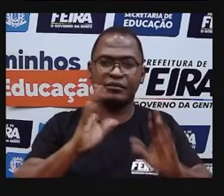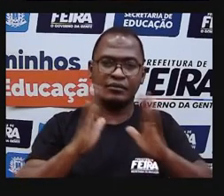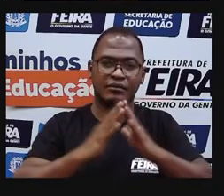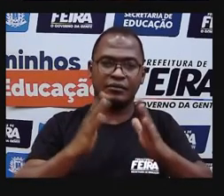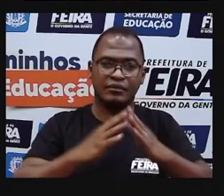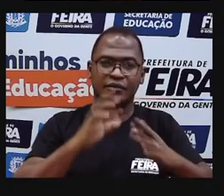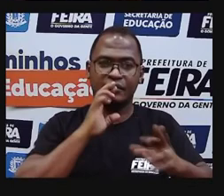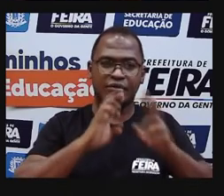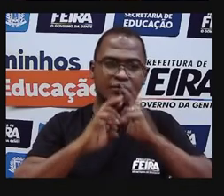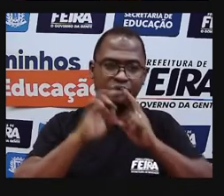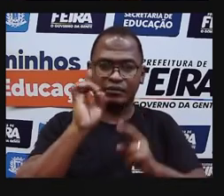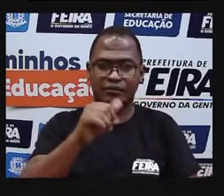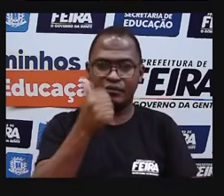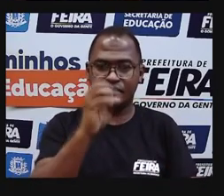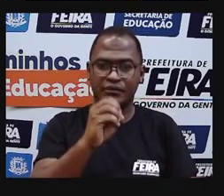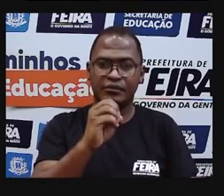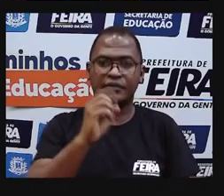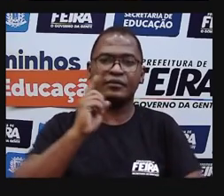tá bom?